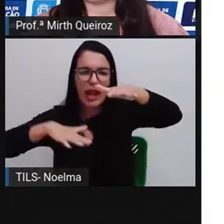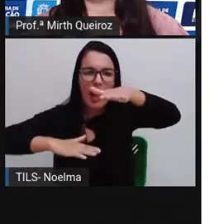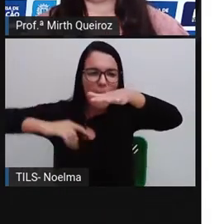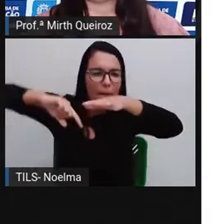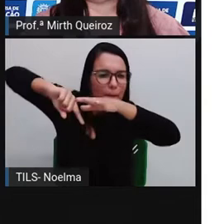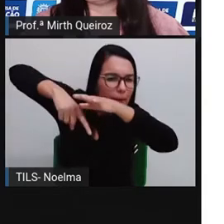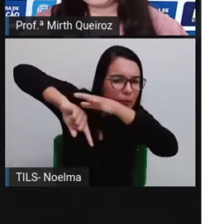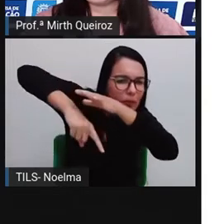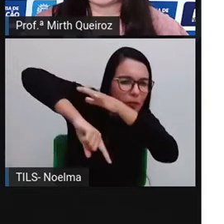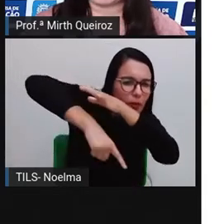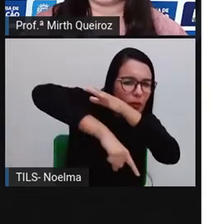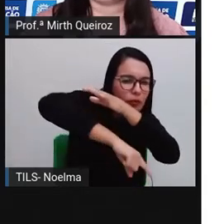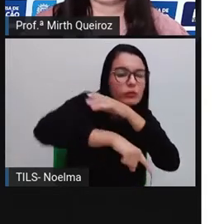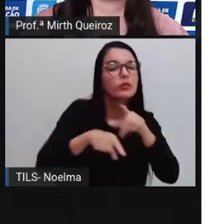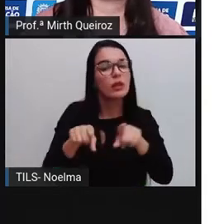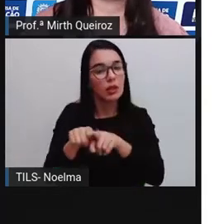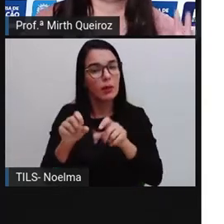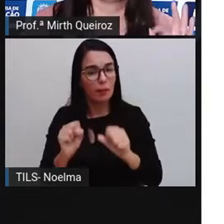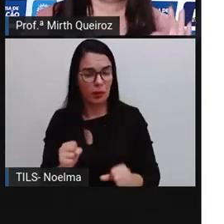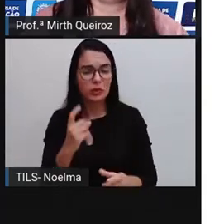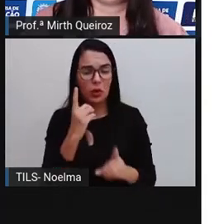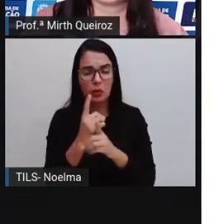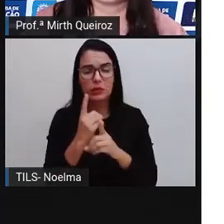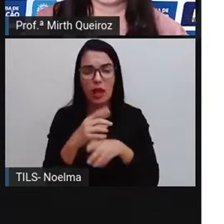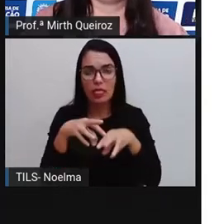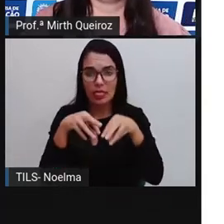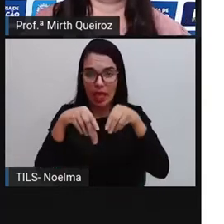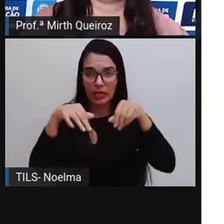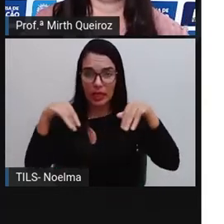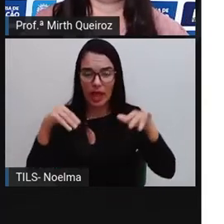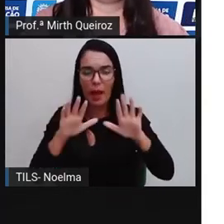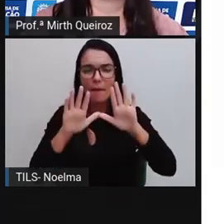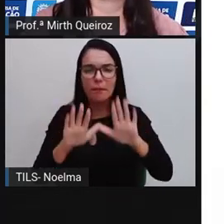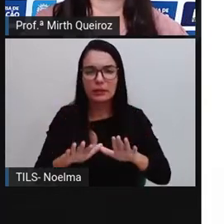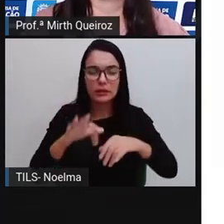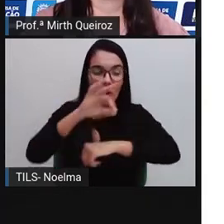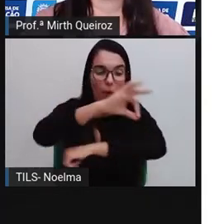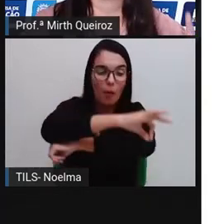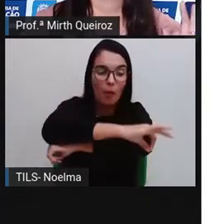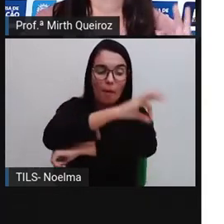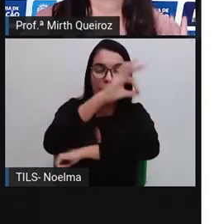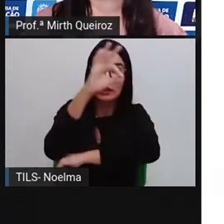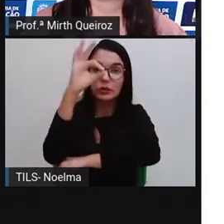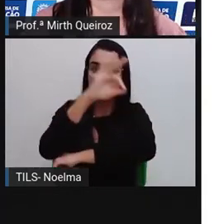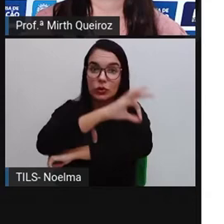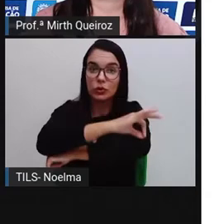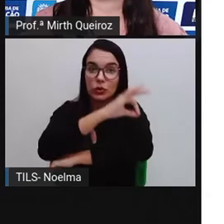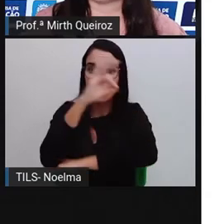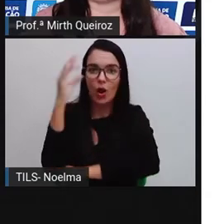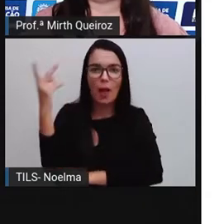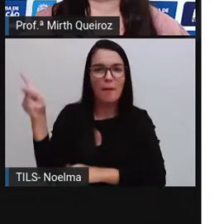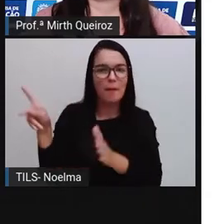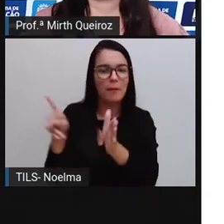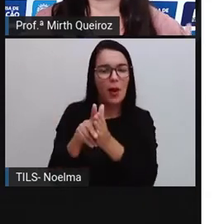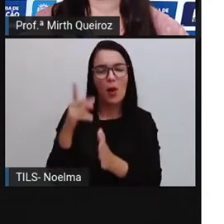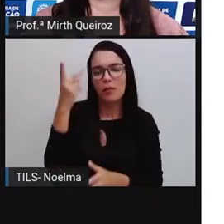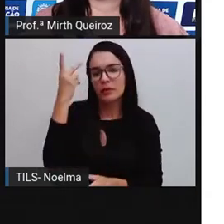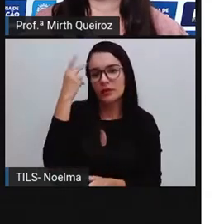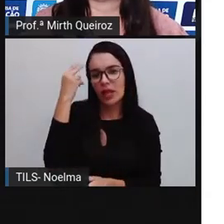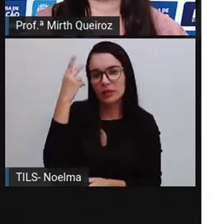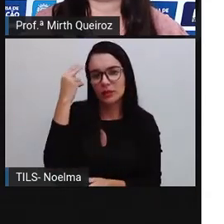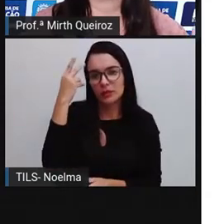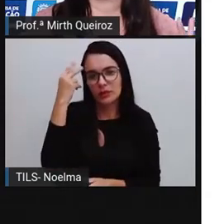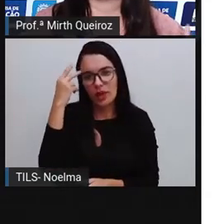encontrados na terra, certo? Então, o petróleo é um combustível natural. Ele